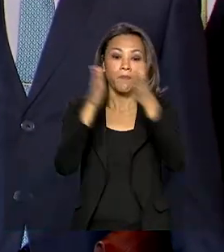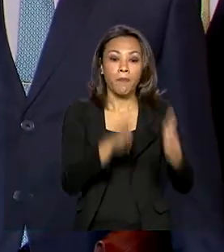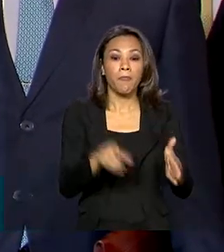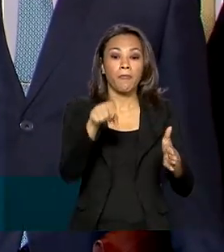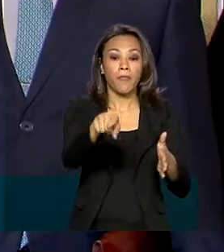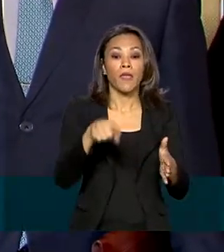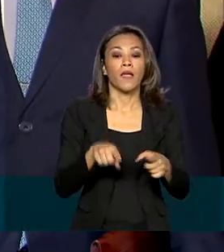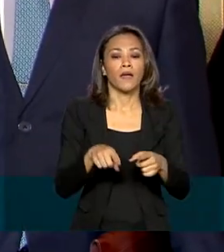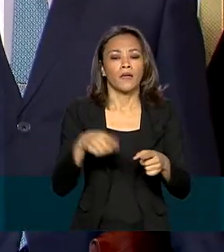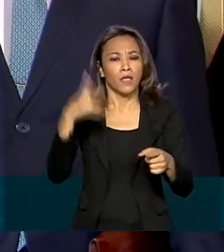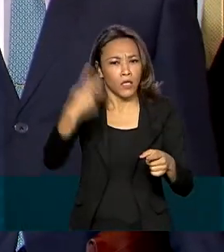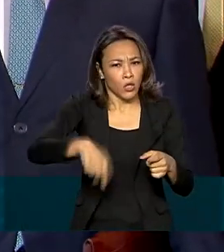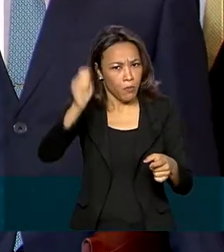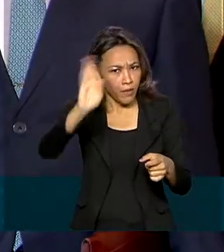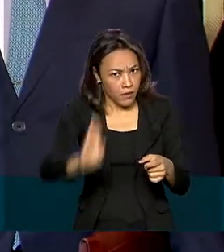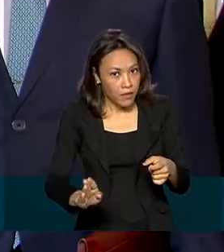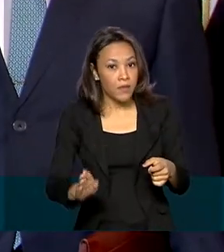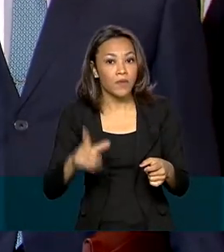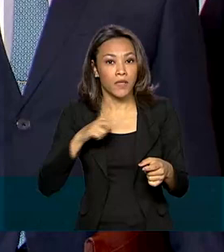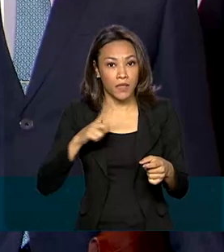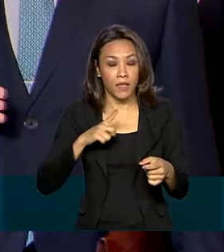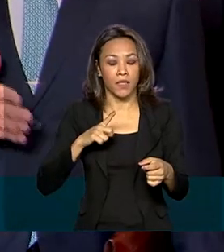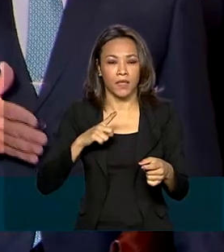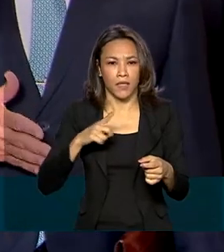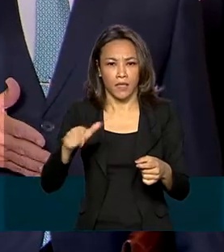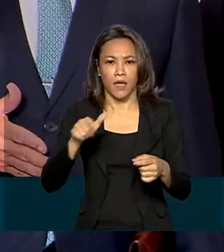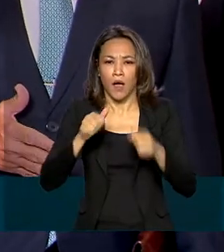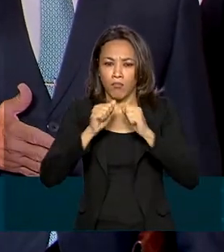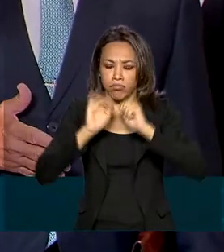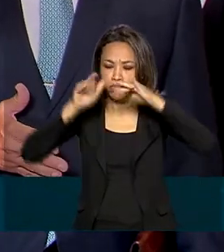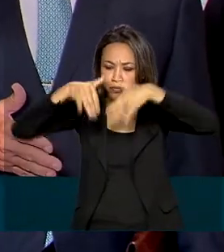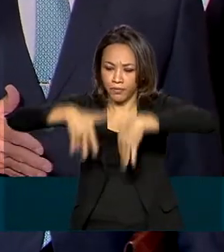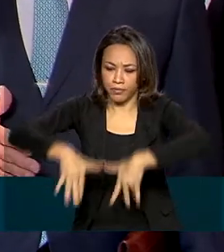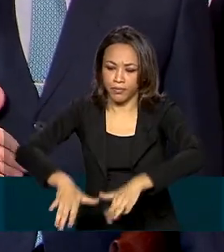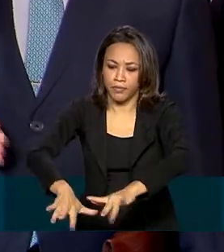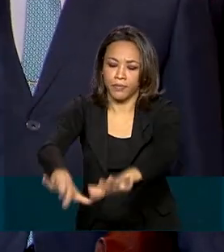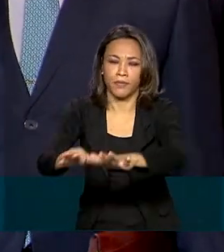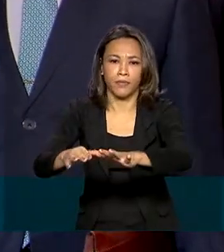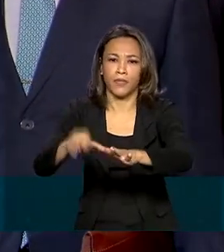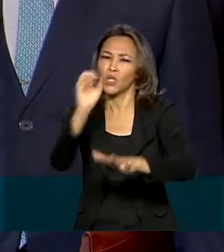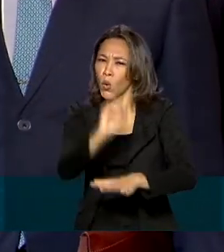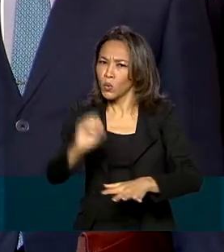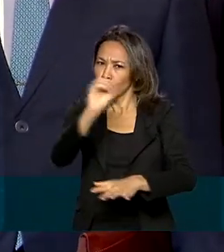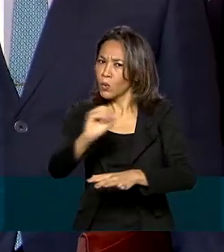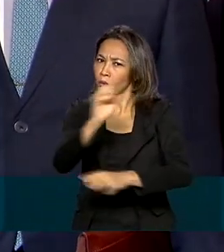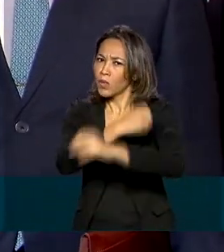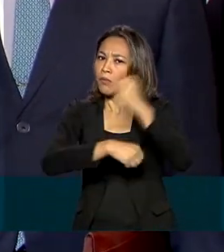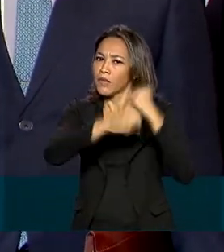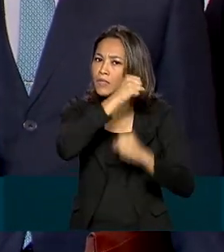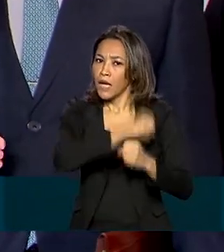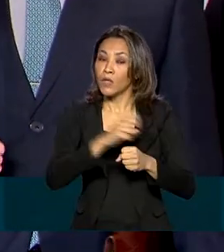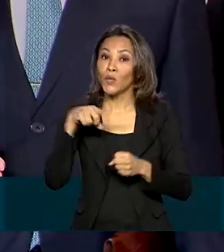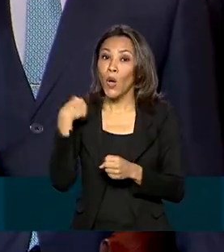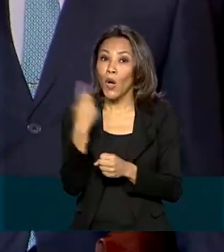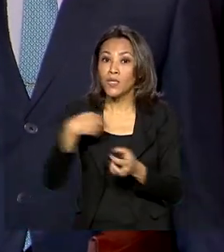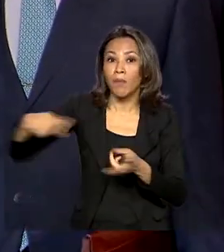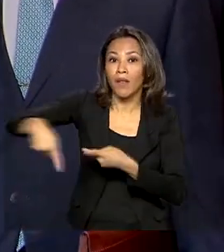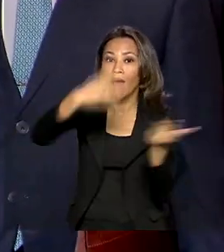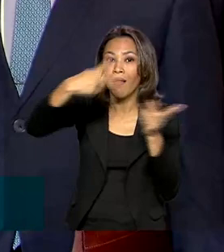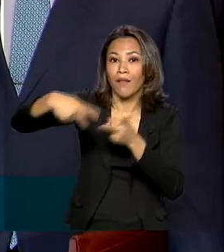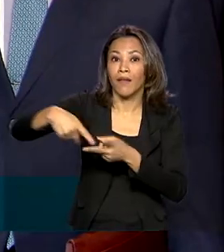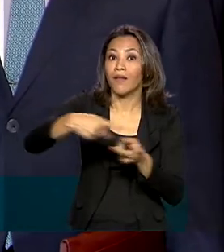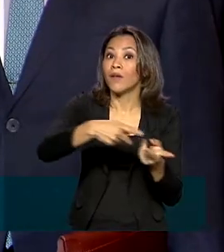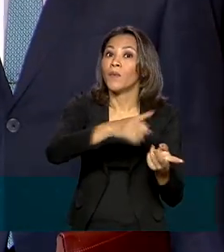o país passa, o Brasil passa, desde outubro do ano passado, nós estamos importando energia do